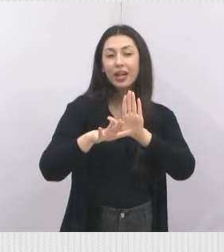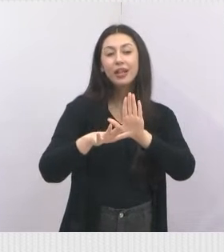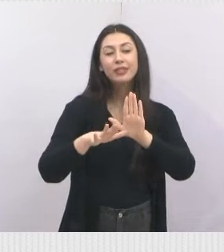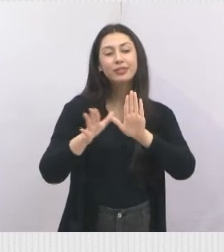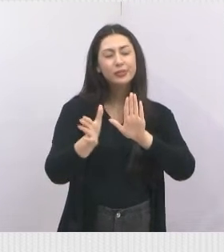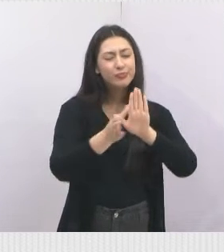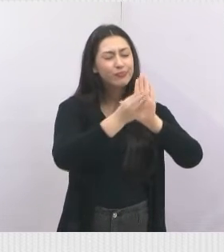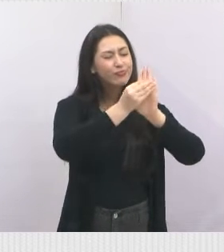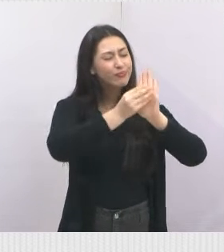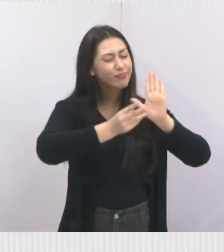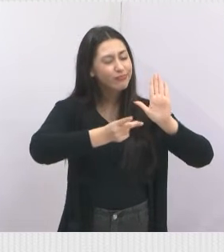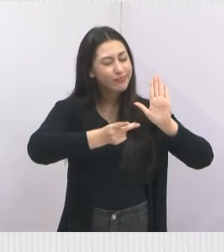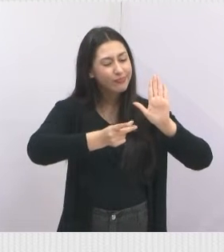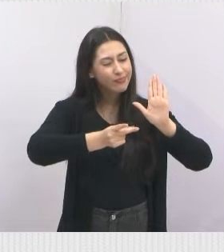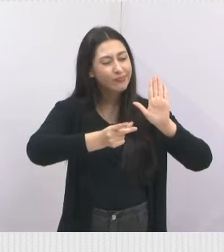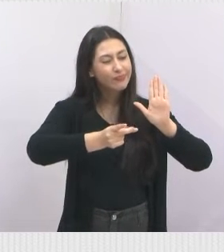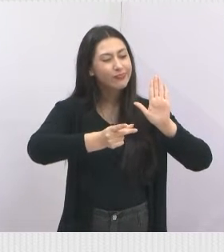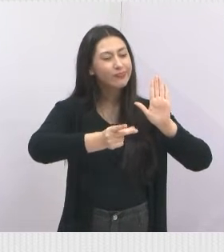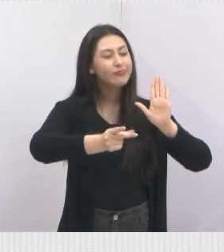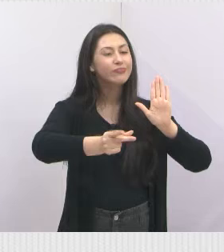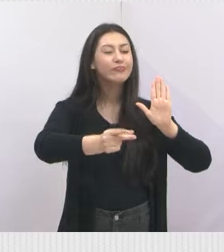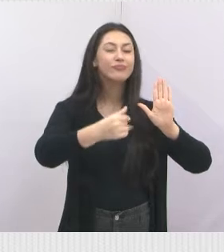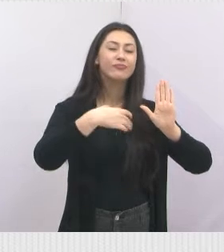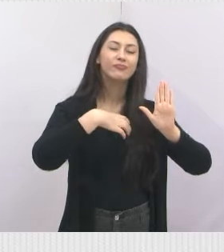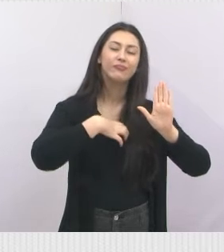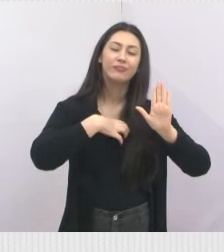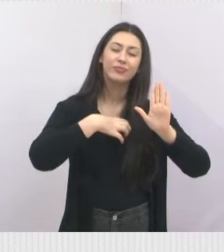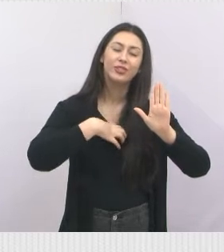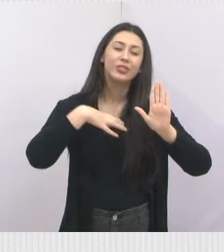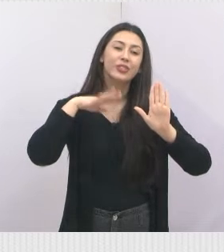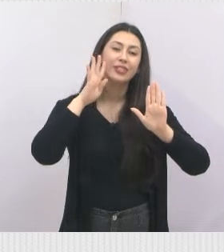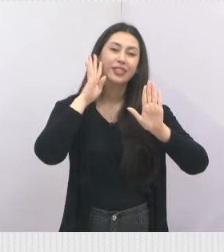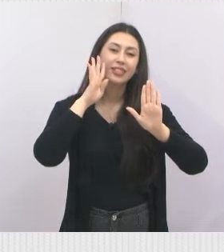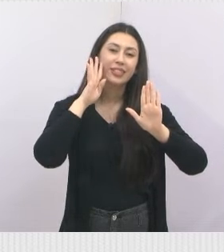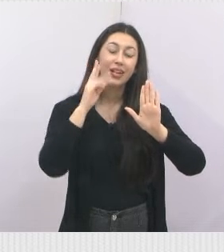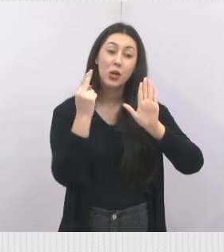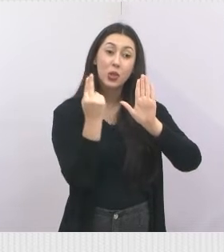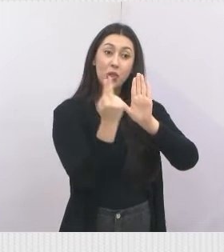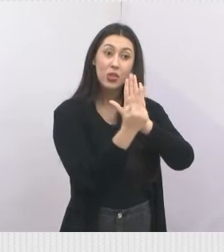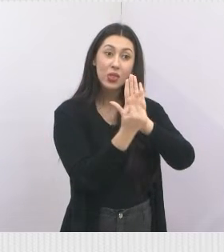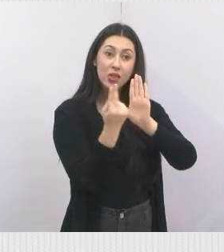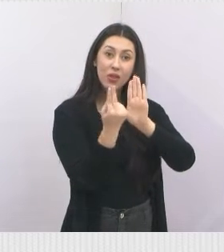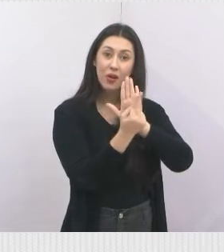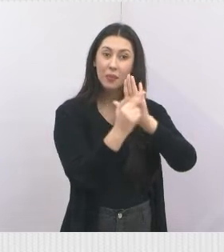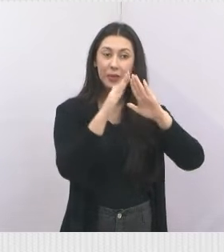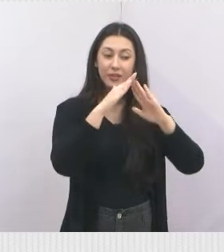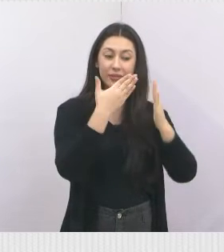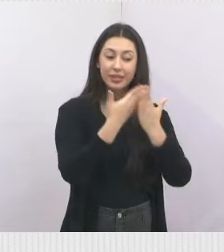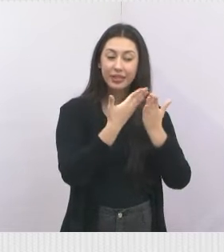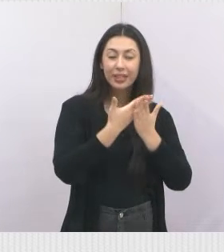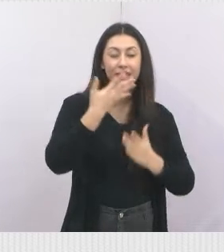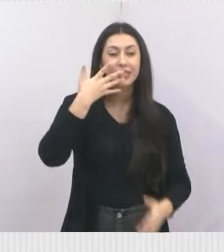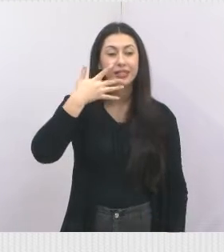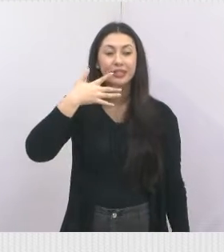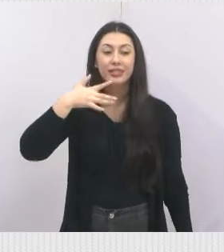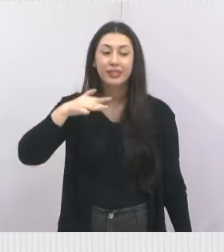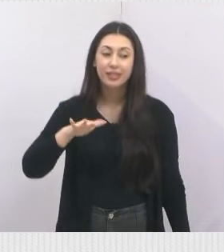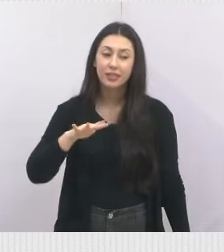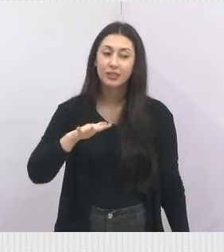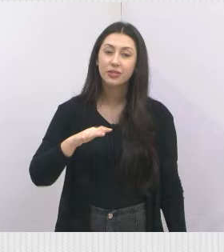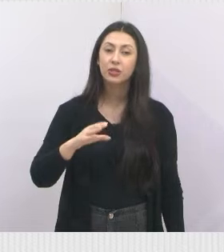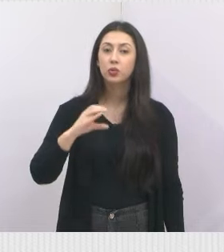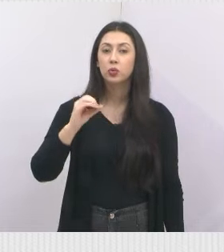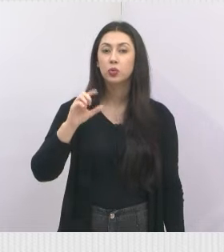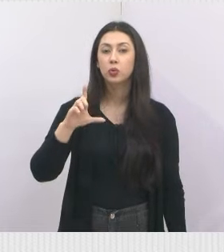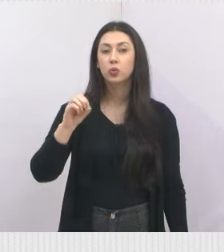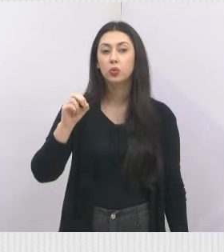eternizá-la, né, de uma forma muito bacana, colocando o nome de uma creche com o nome dela, que é lá